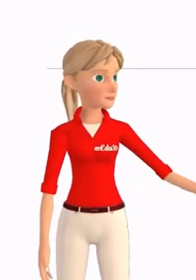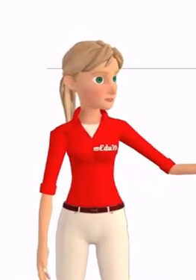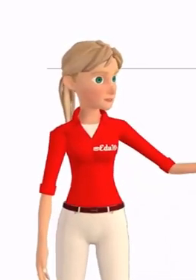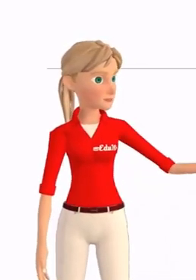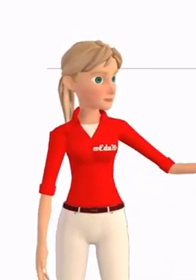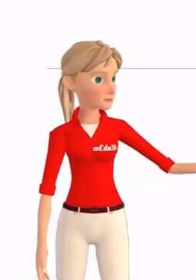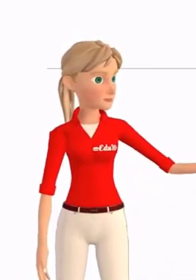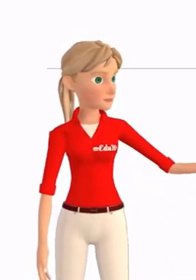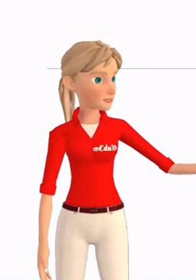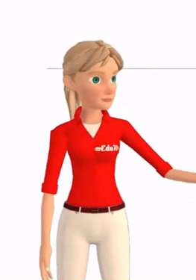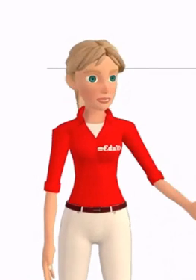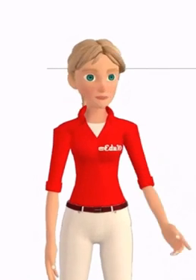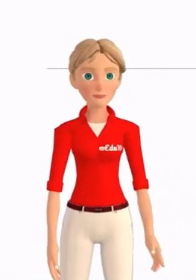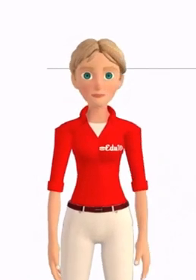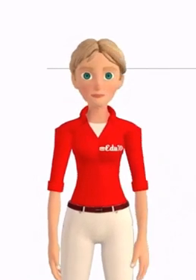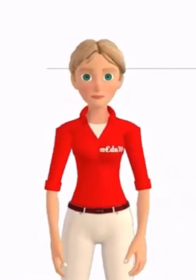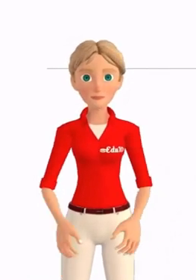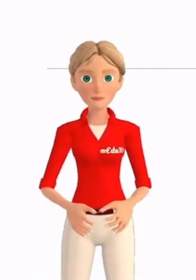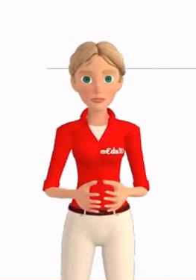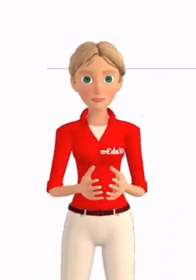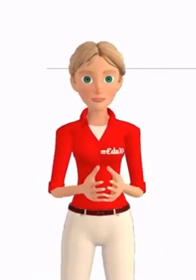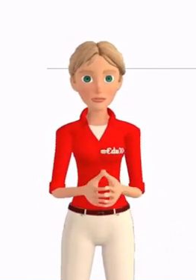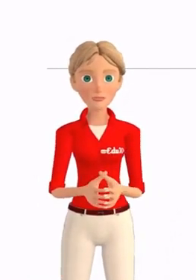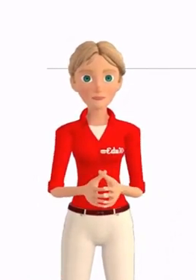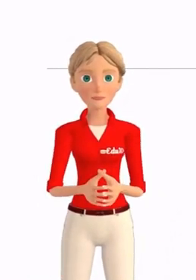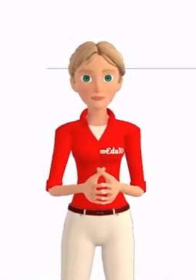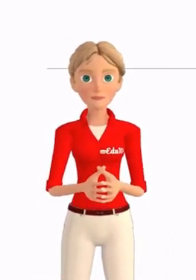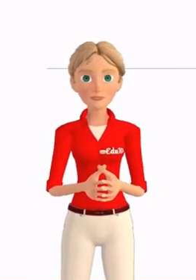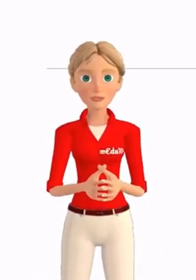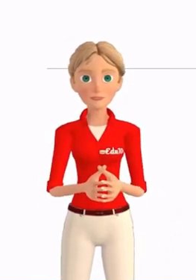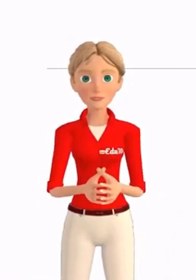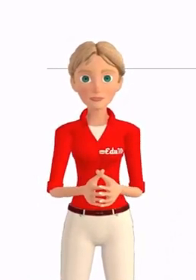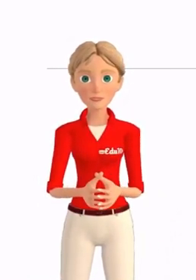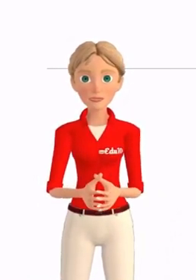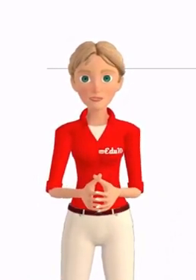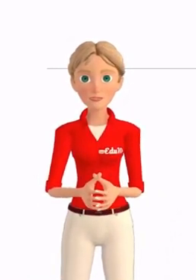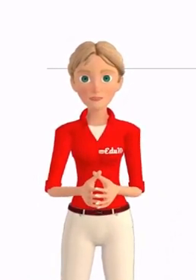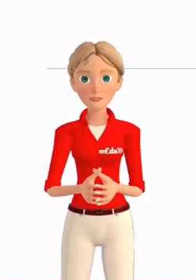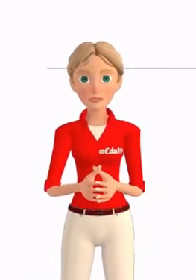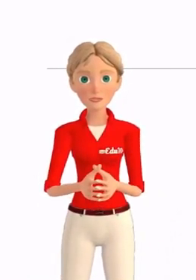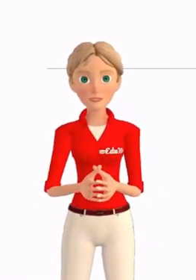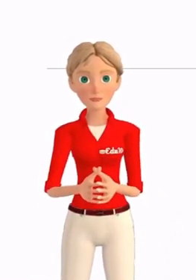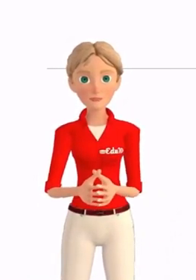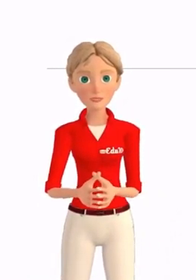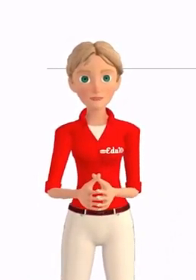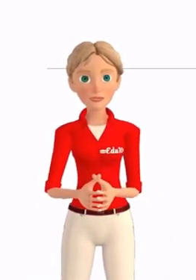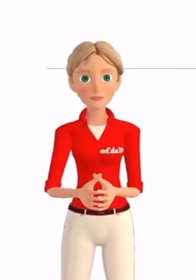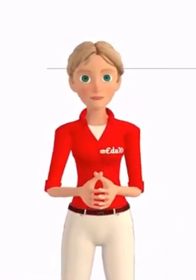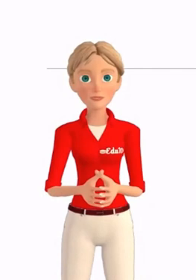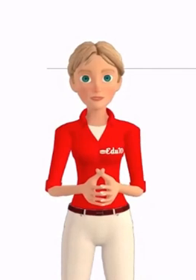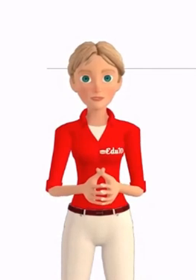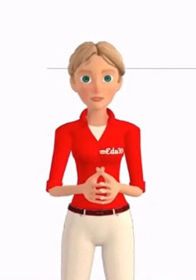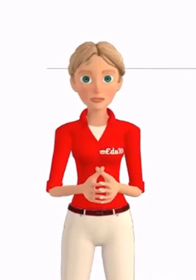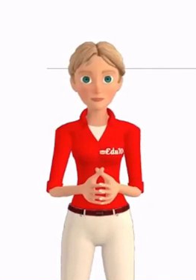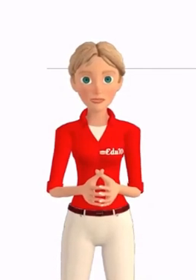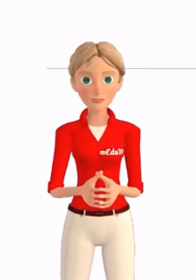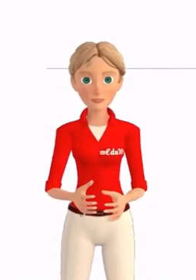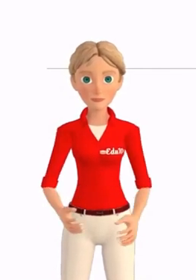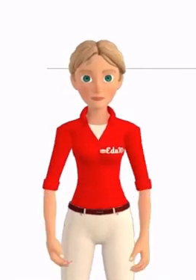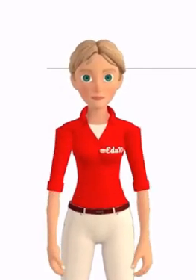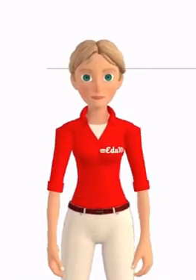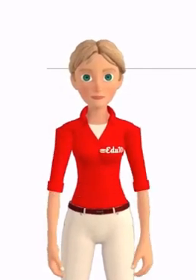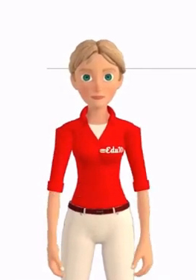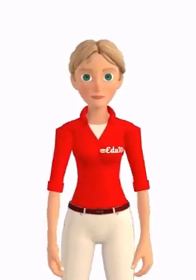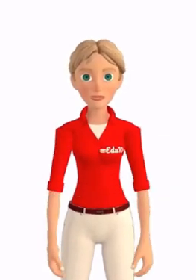Vejamos. Sofá A sílaba, fá, é emitida com maior intensidade, portanto, é a sílaba